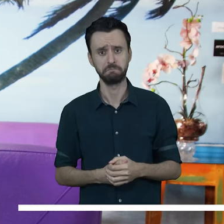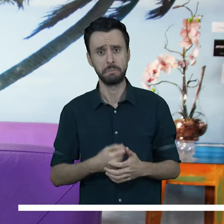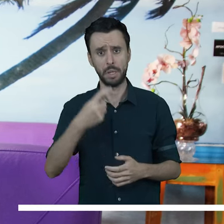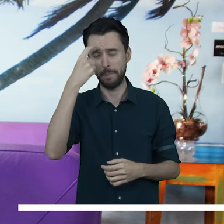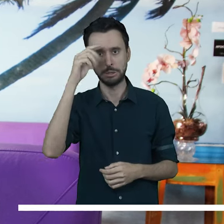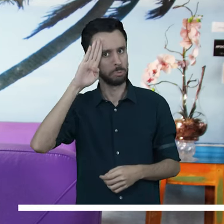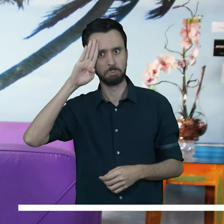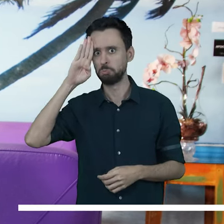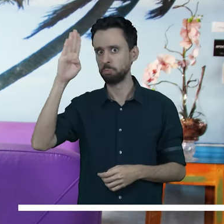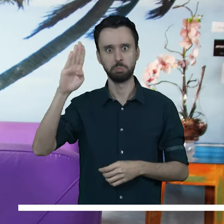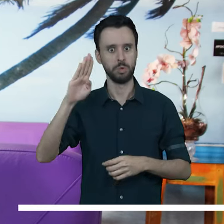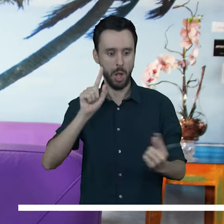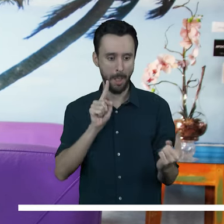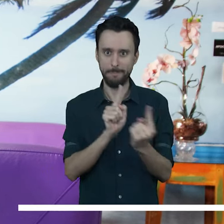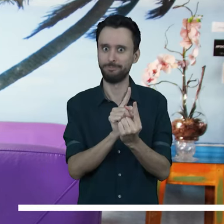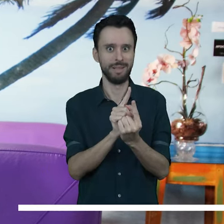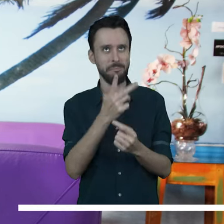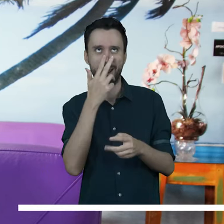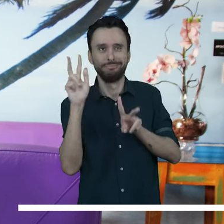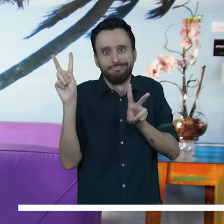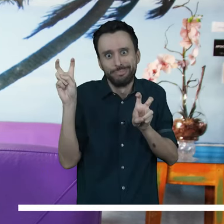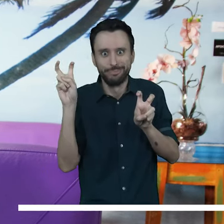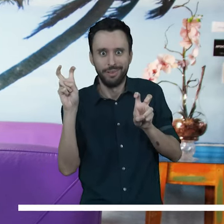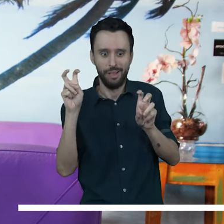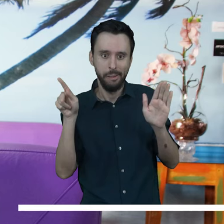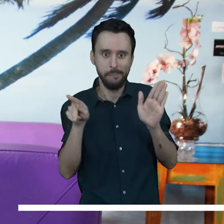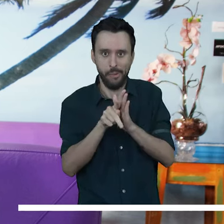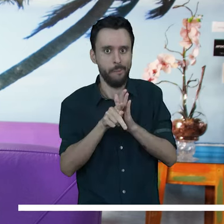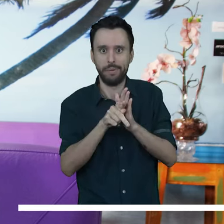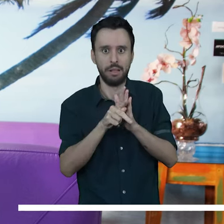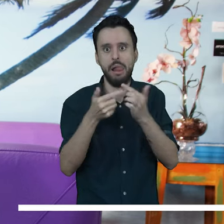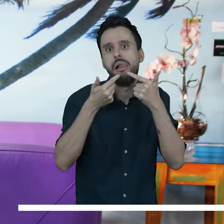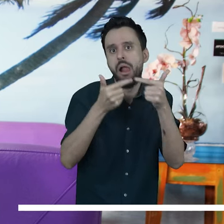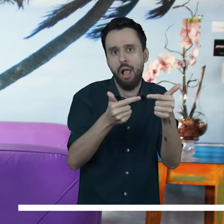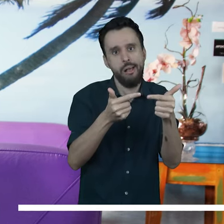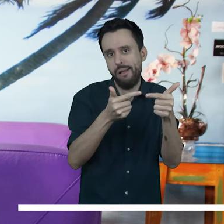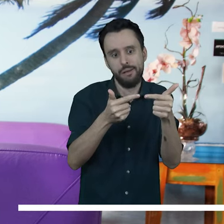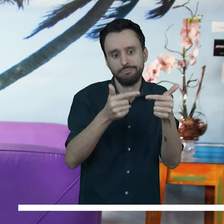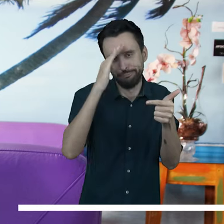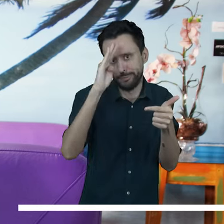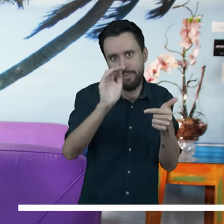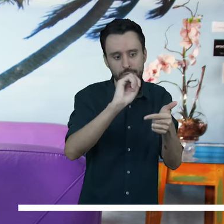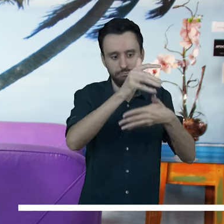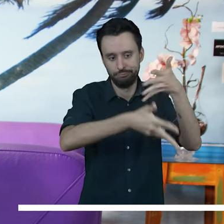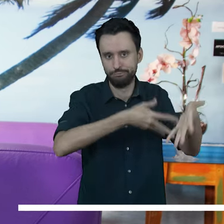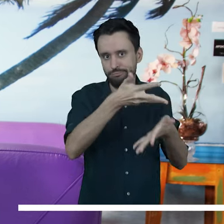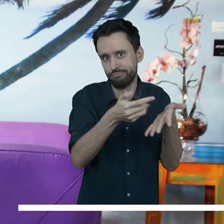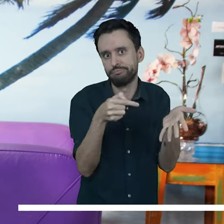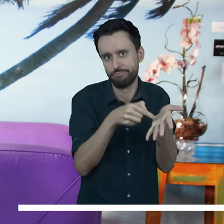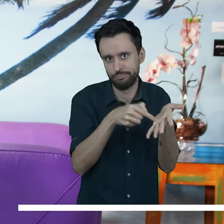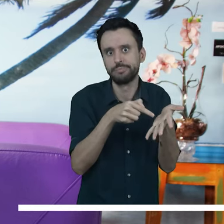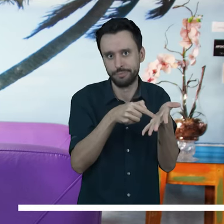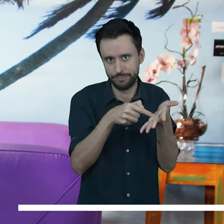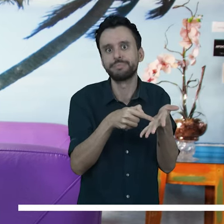Acho que, sem dúvidas, é o contato com o surdo. Parece jargão da área, mas é muito próprio do estudo de qualquer língua, inclusive